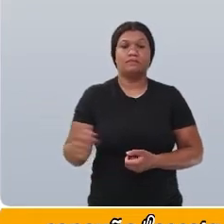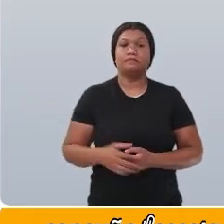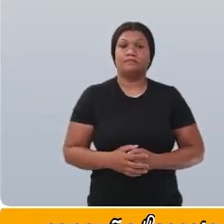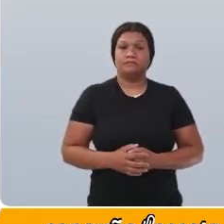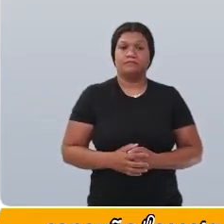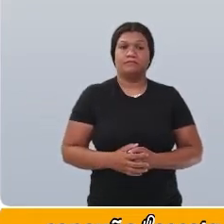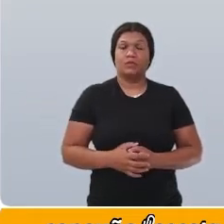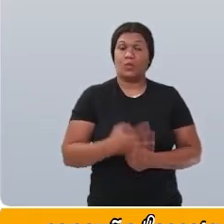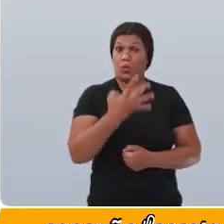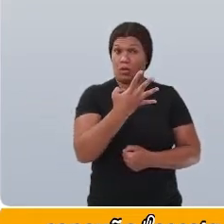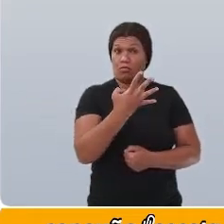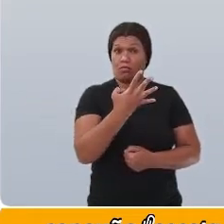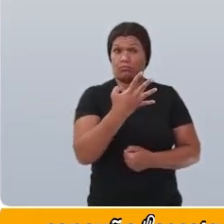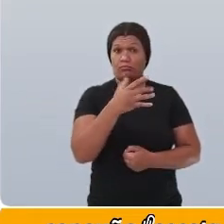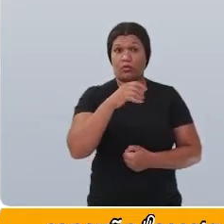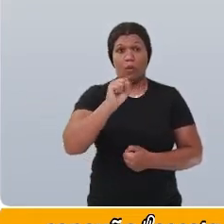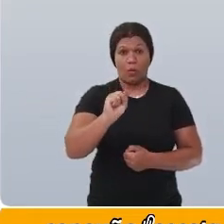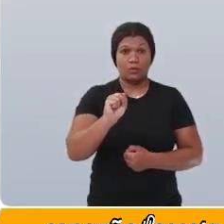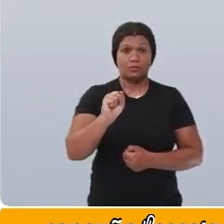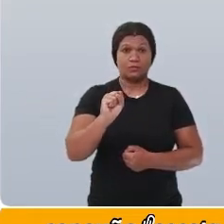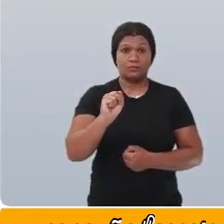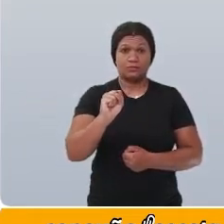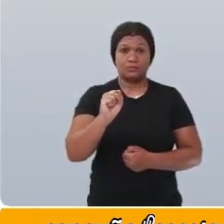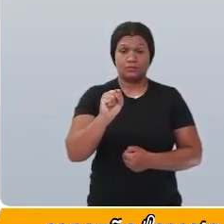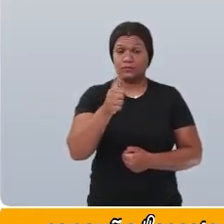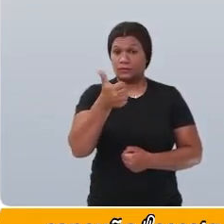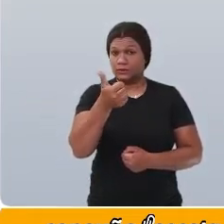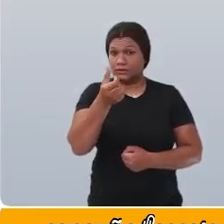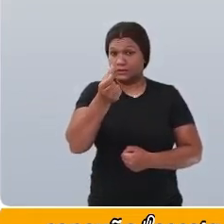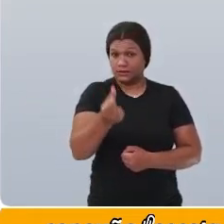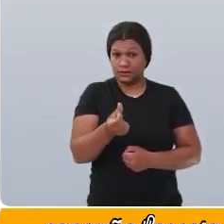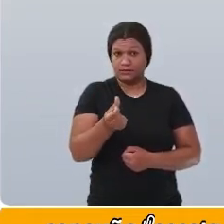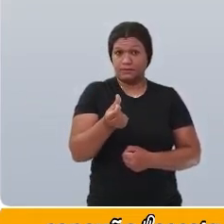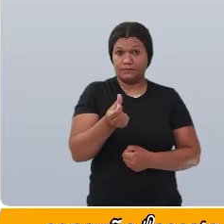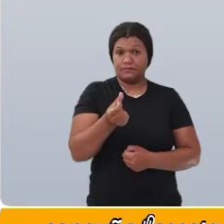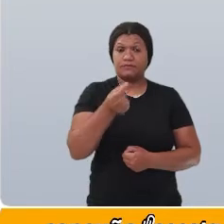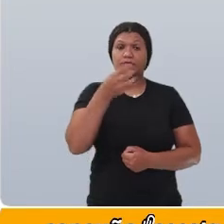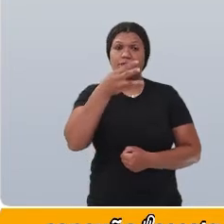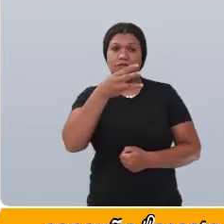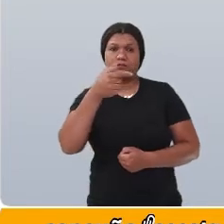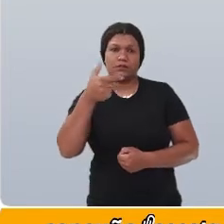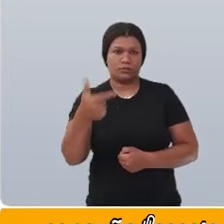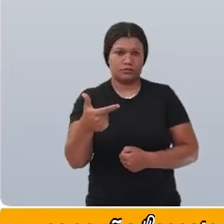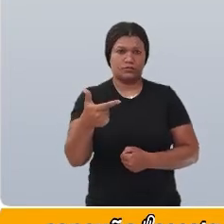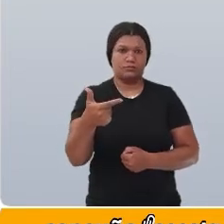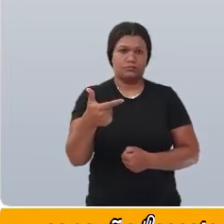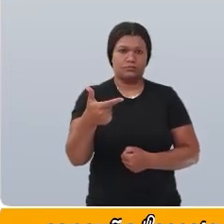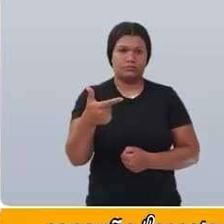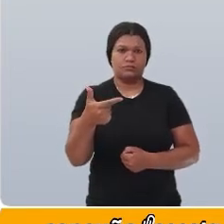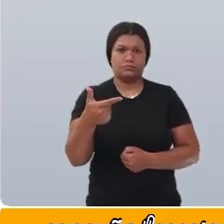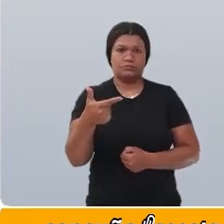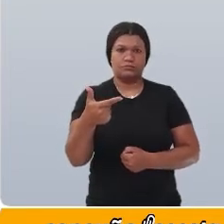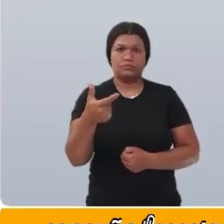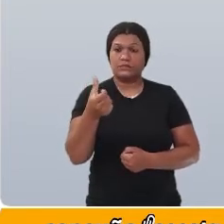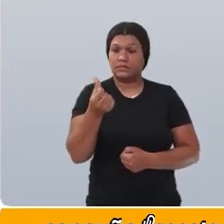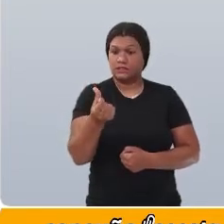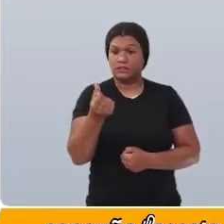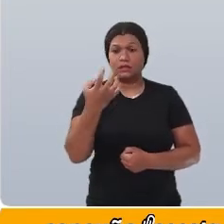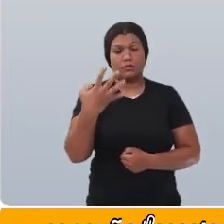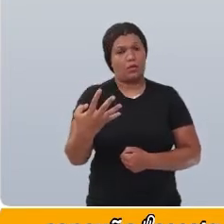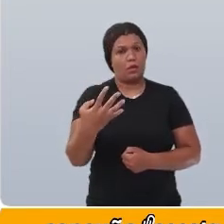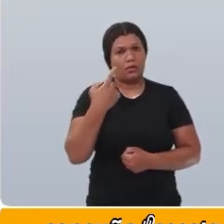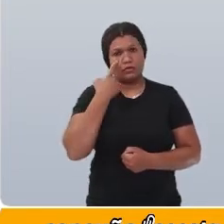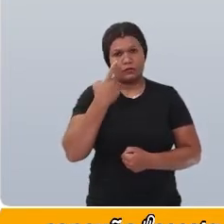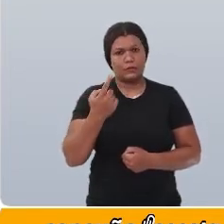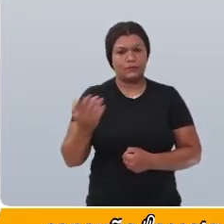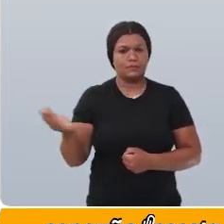4, 8, 16, 32 e 64.